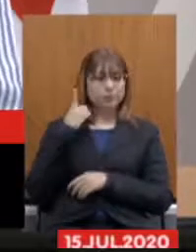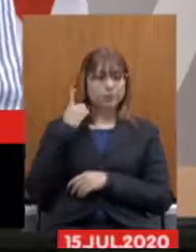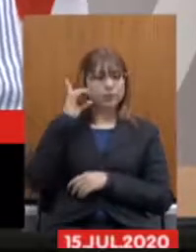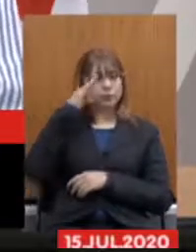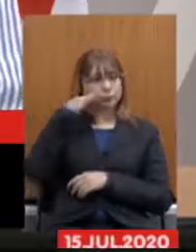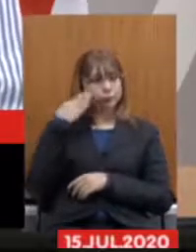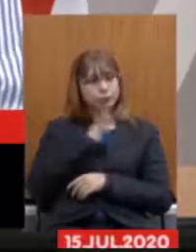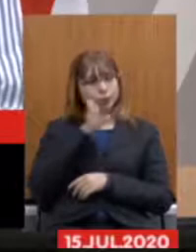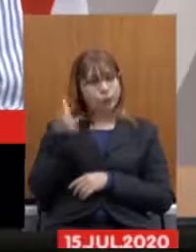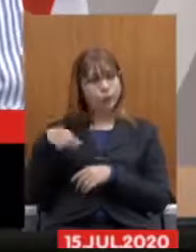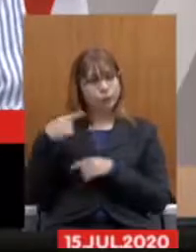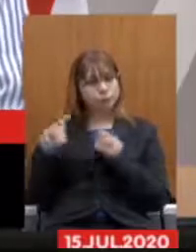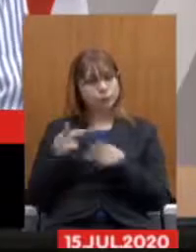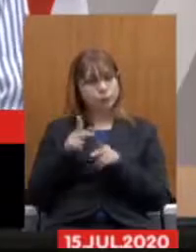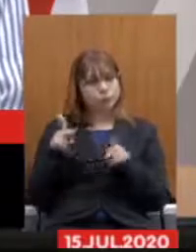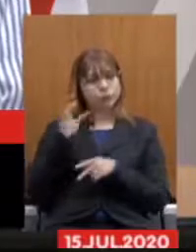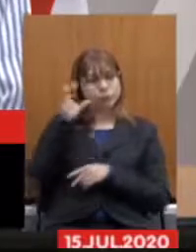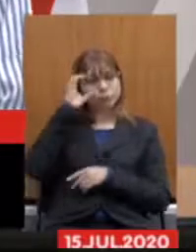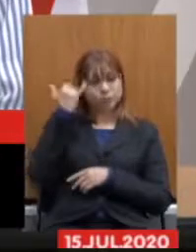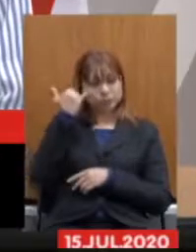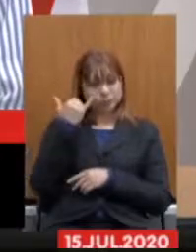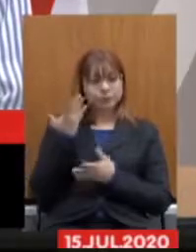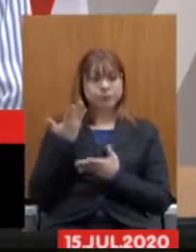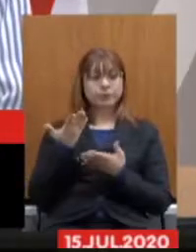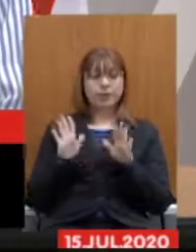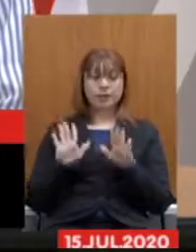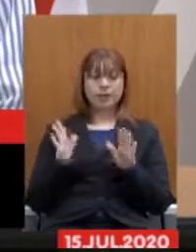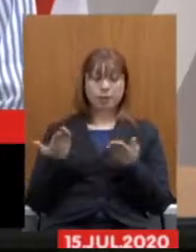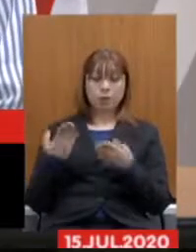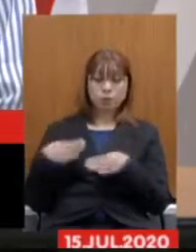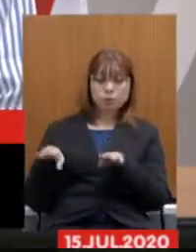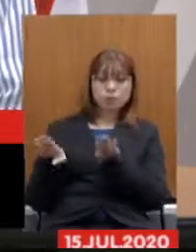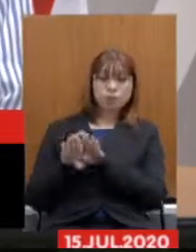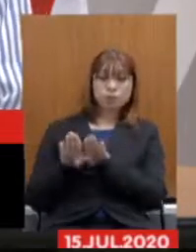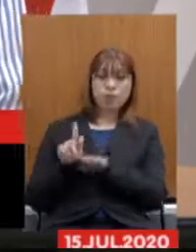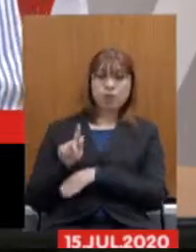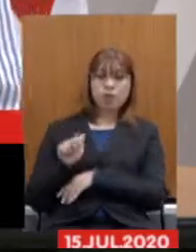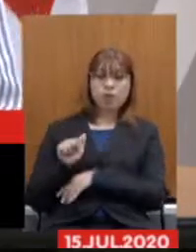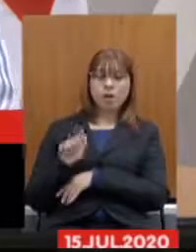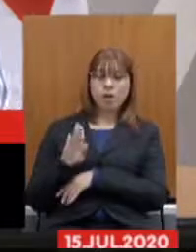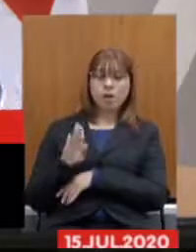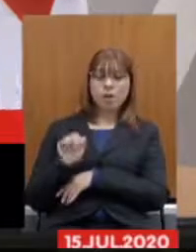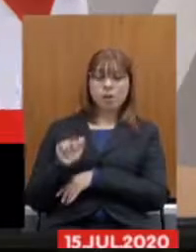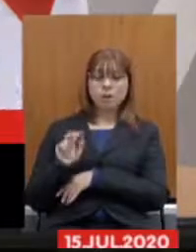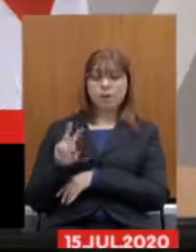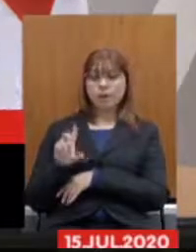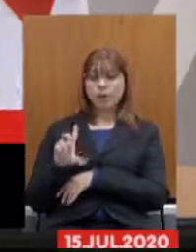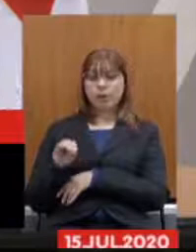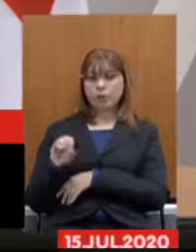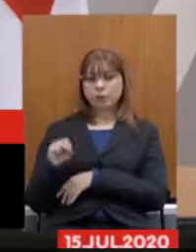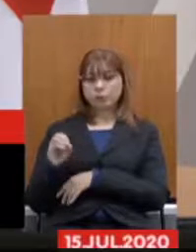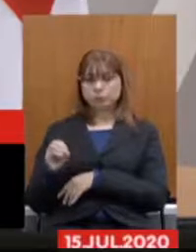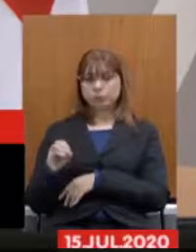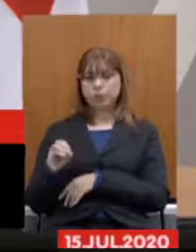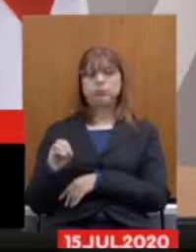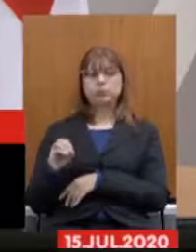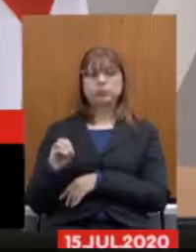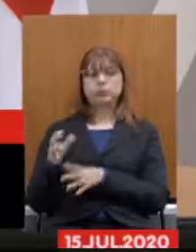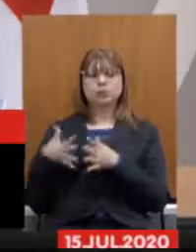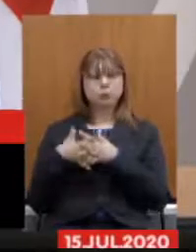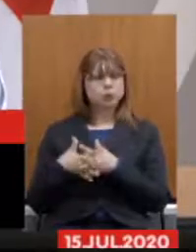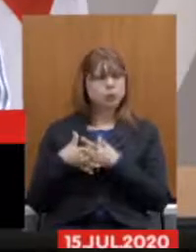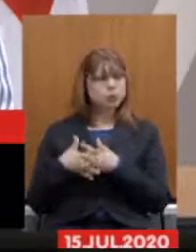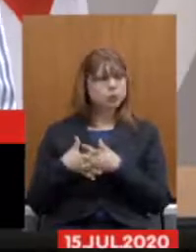mas agora no fechamento do Galba Veloso o transtorno que está sendo tem tido os